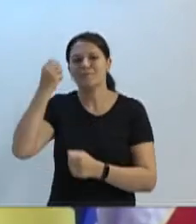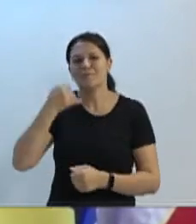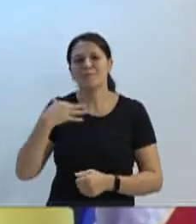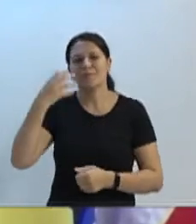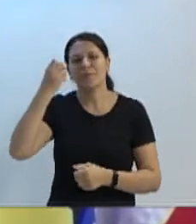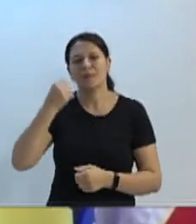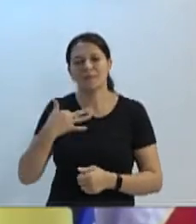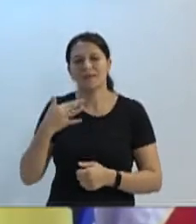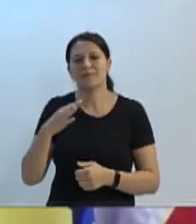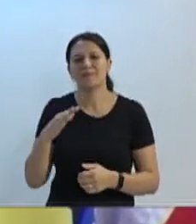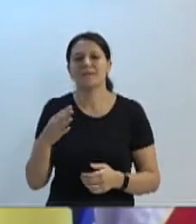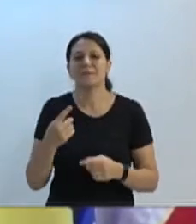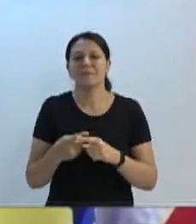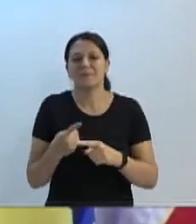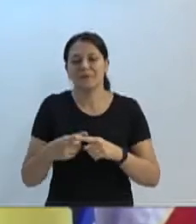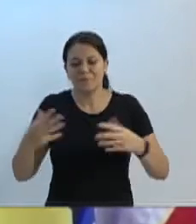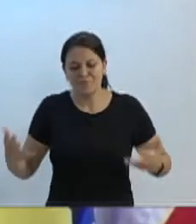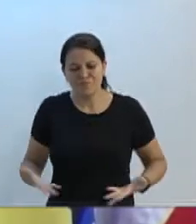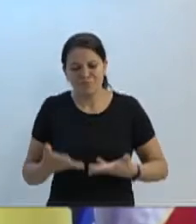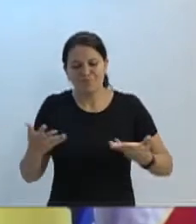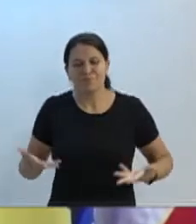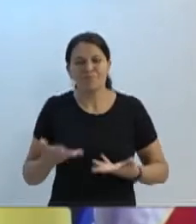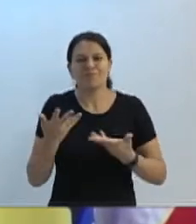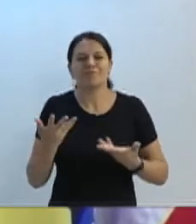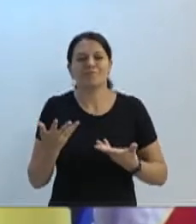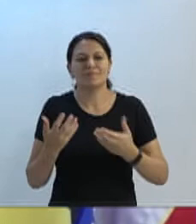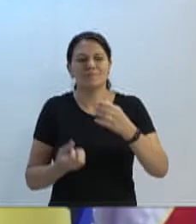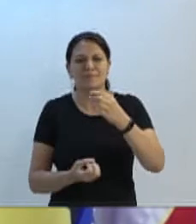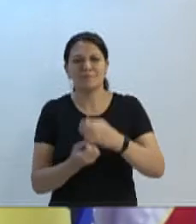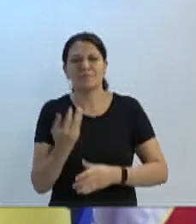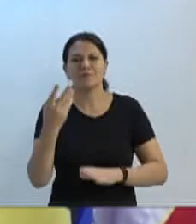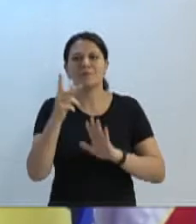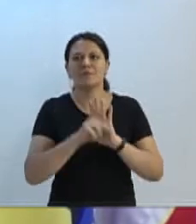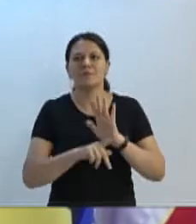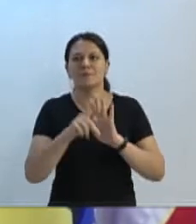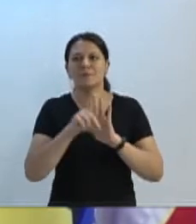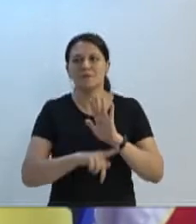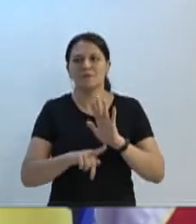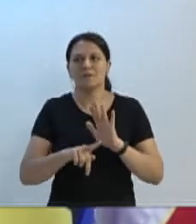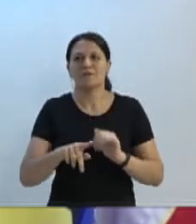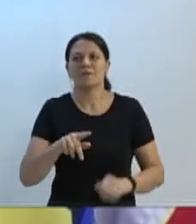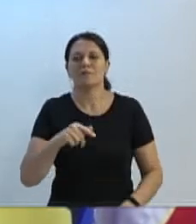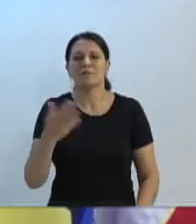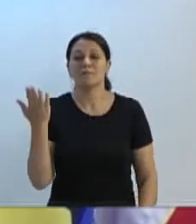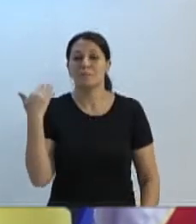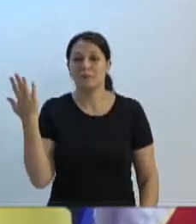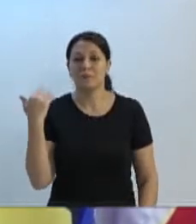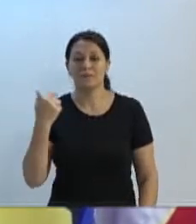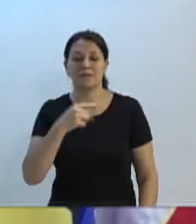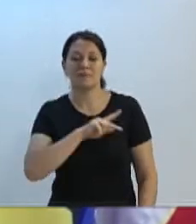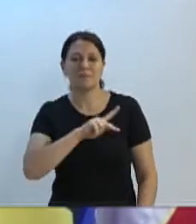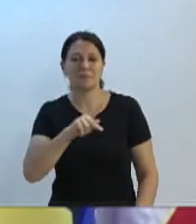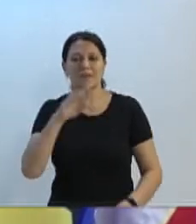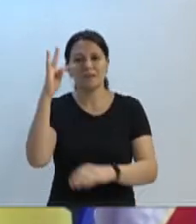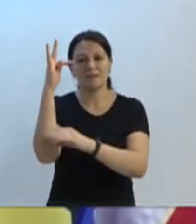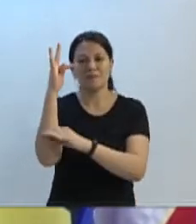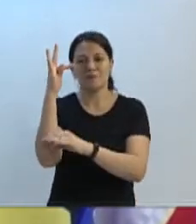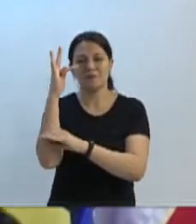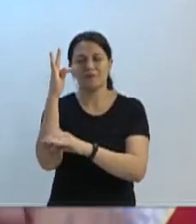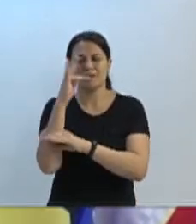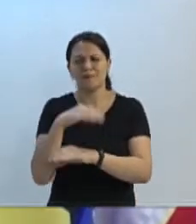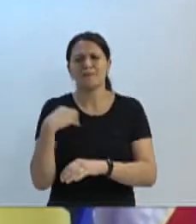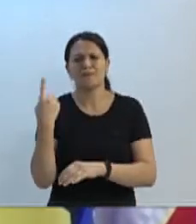principal incentivadora, criadora do projeto. Quando eu fui presidente da Fundação Cultural, ela pode testemunhar, nós